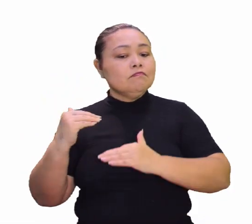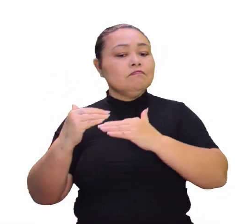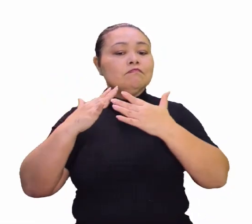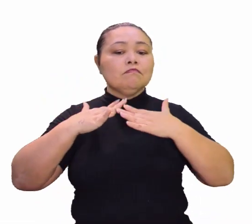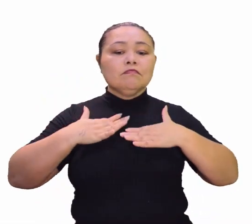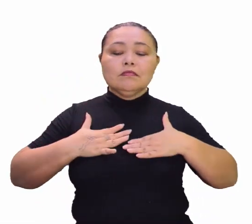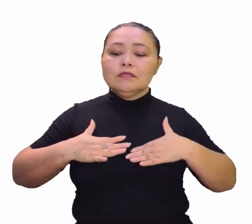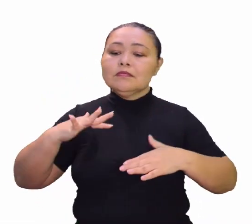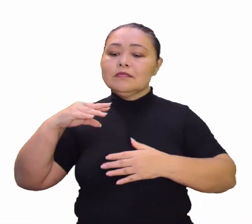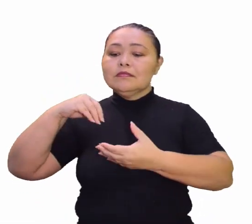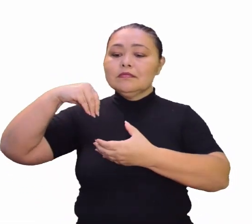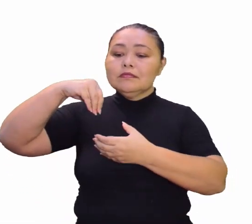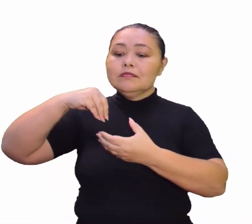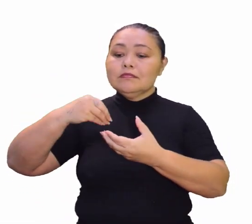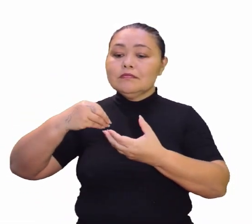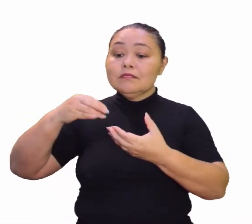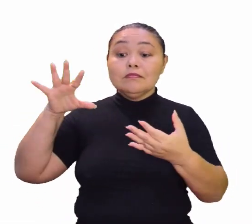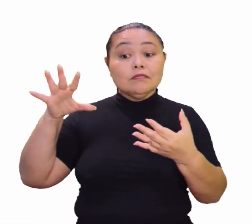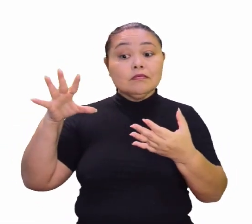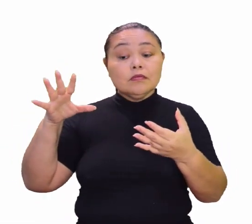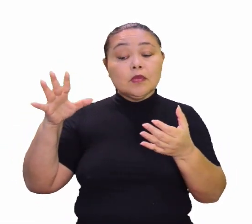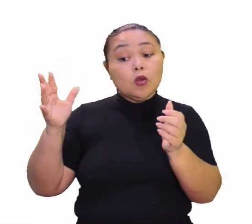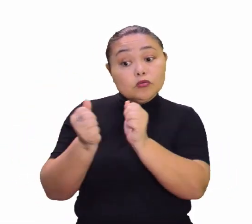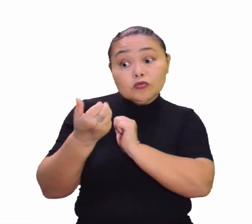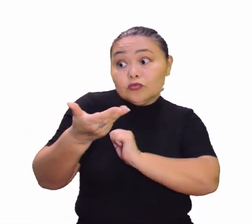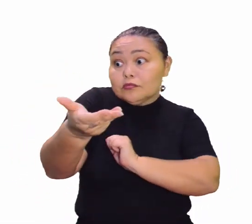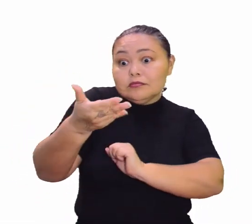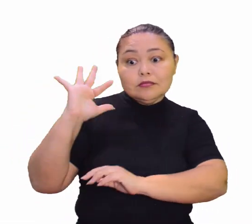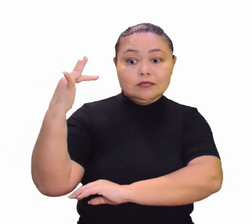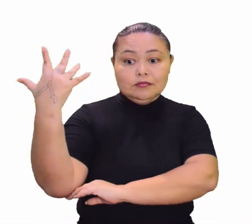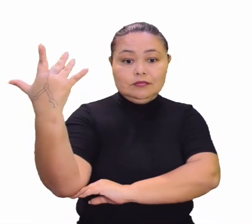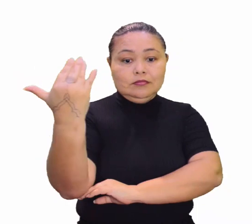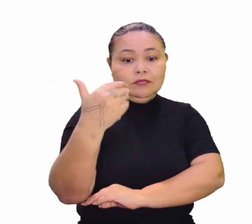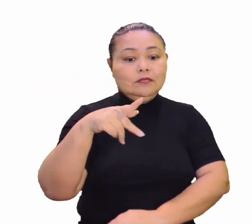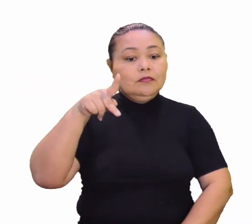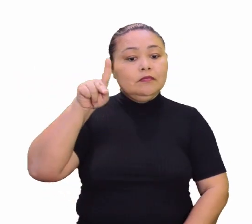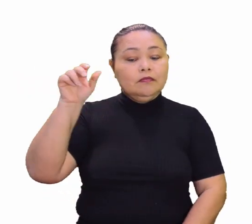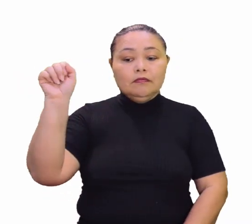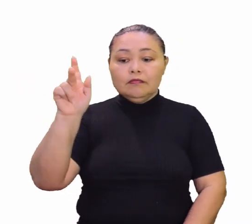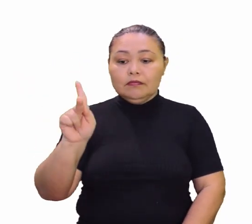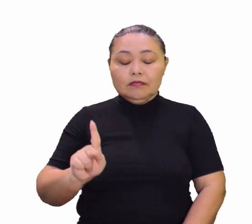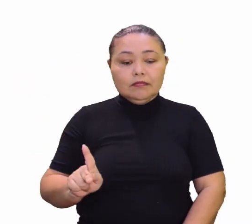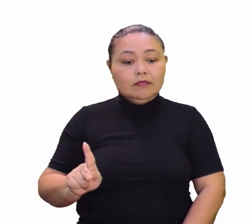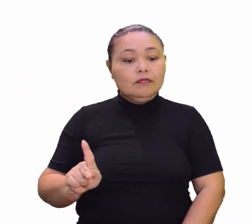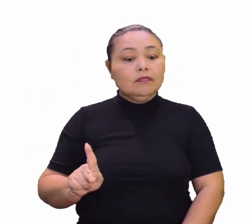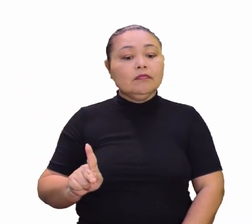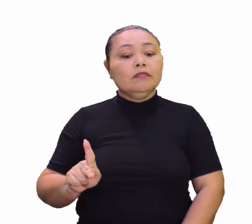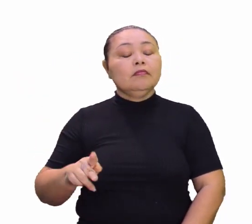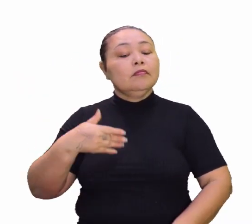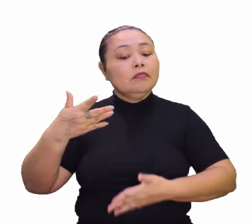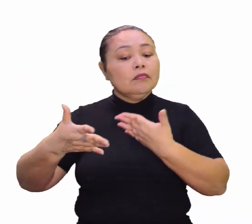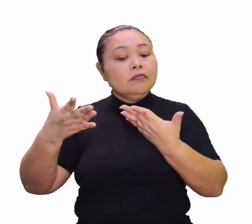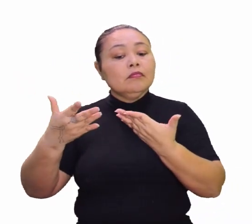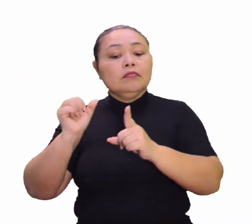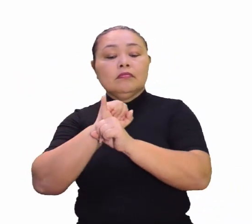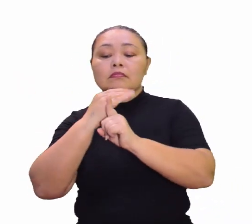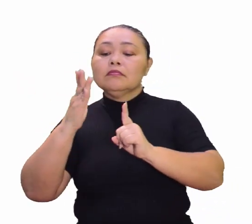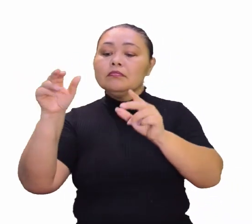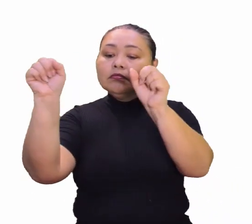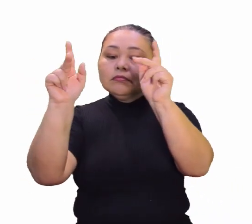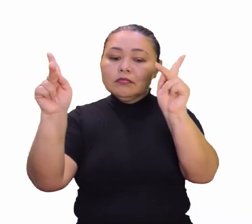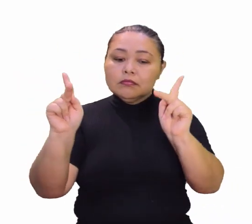plenas em harmonia com a natureza. O outro P, azul, paz, promover sociedades